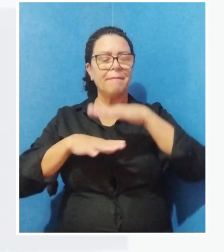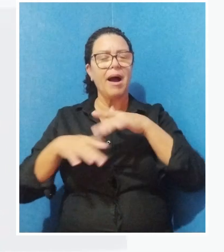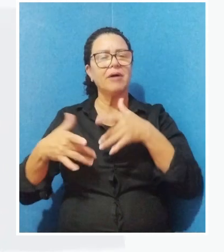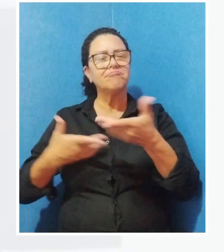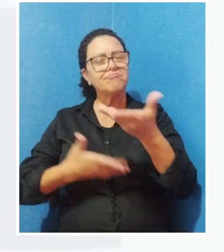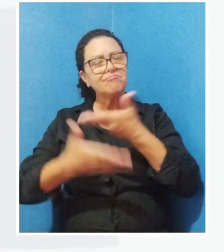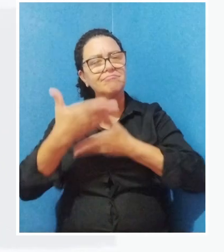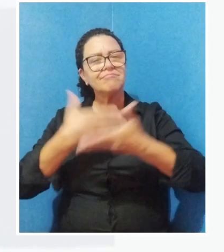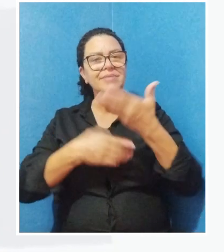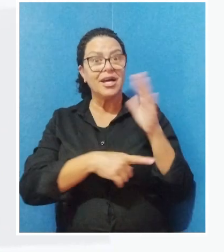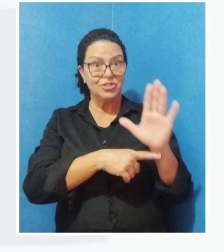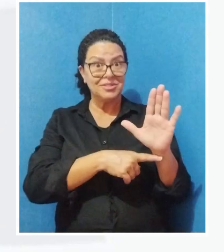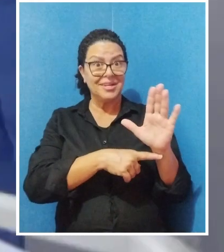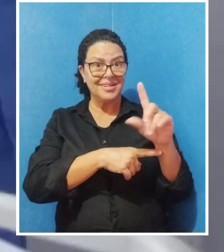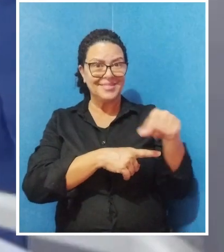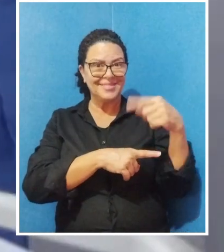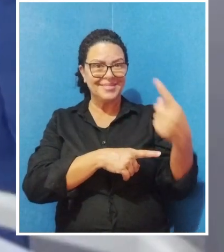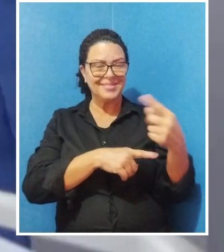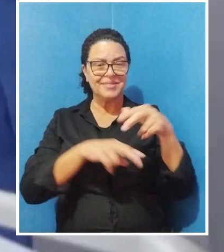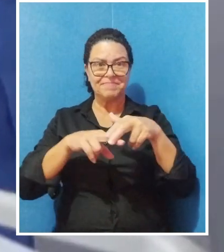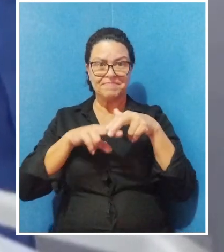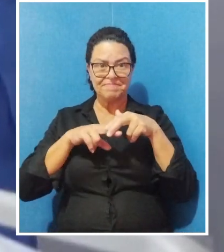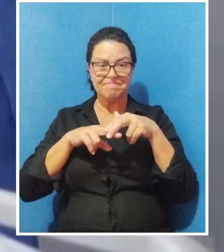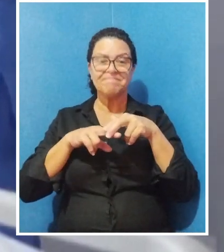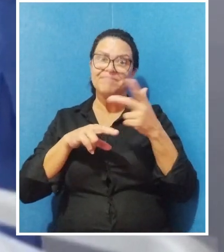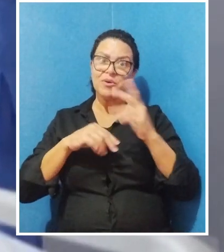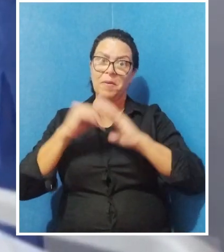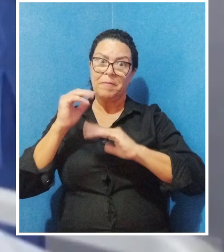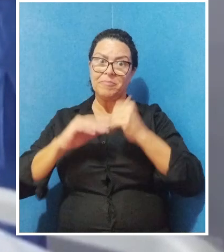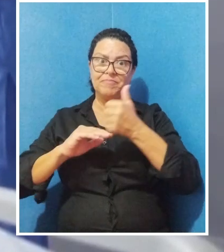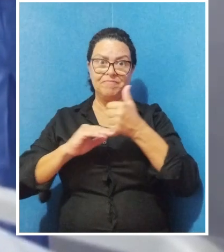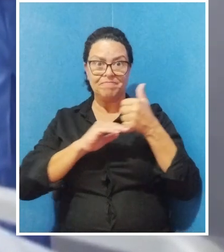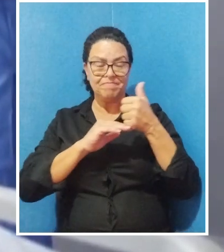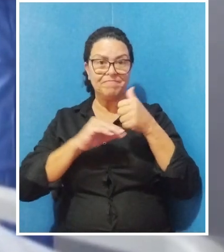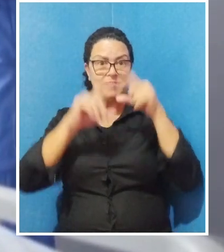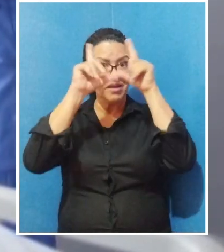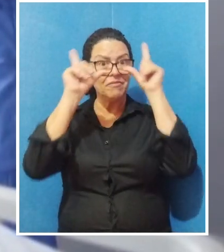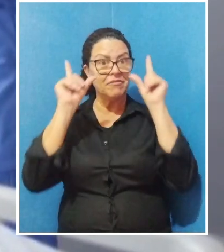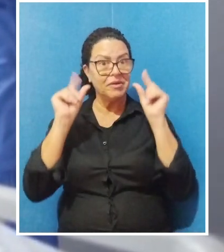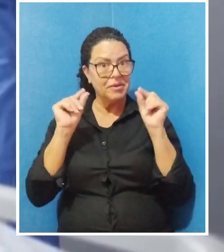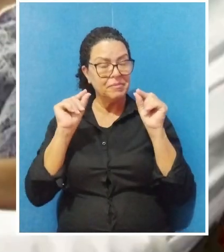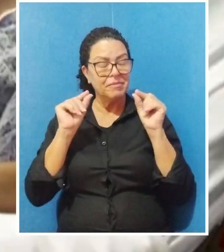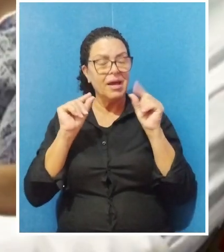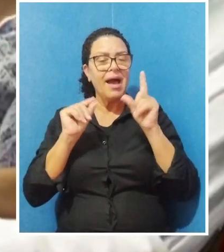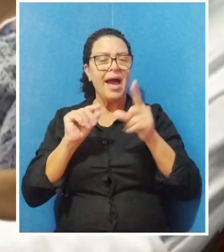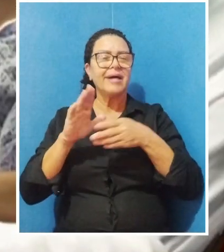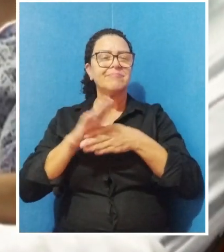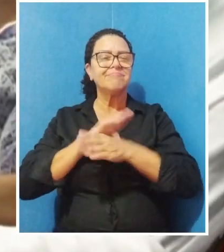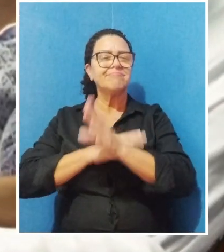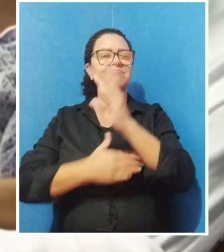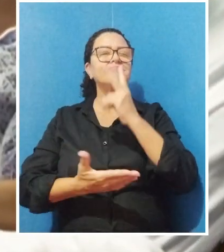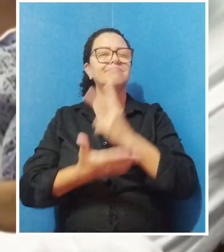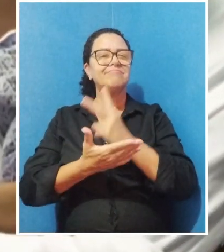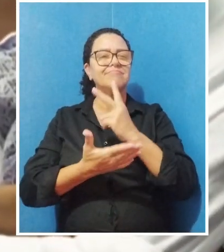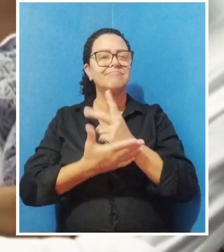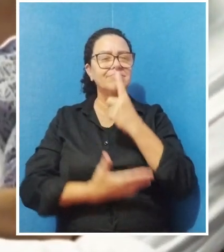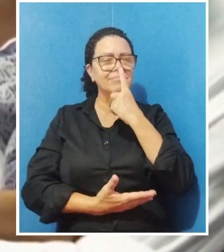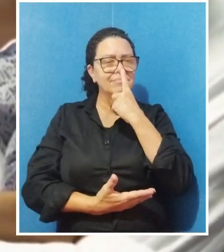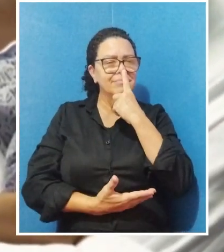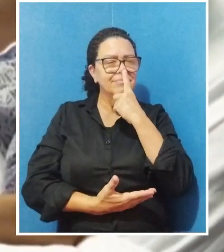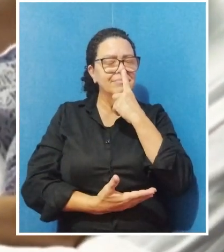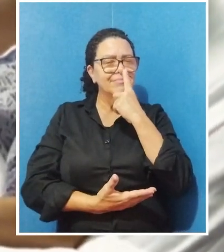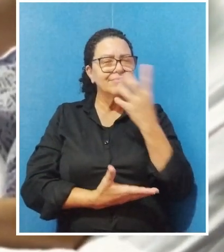dispostas a ajudar os outros. É por isso que profissões como a enfermagem costumam atrair pessoas